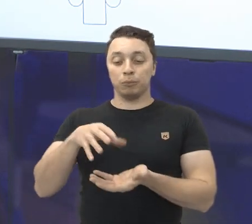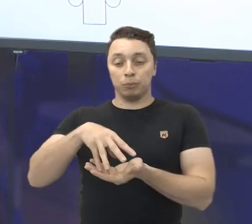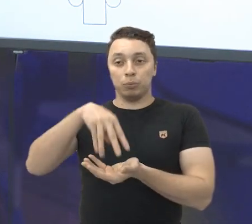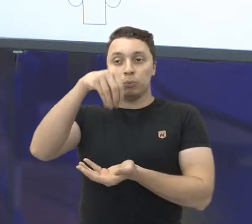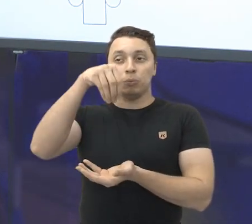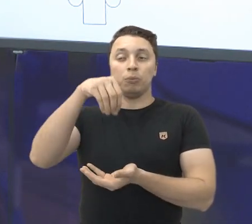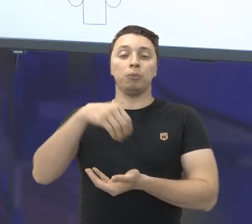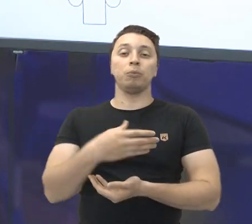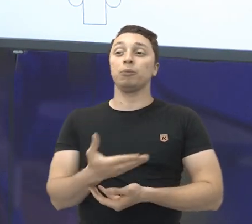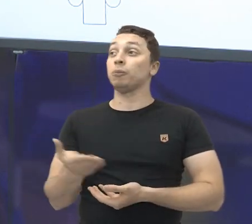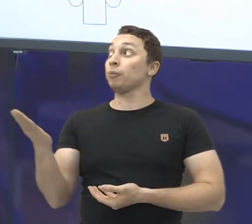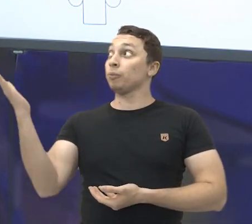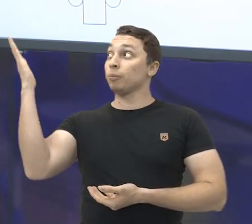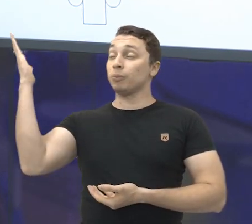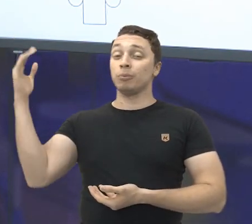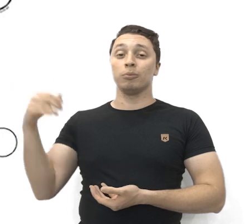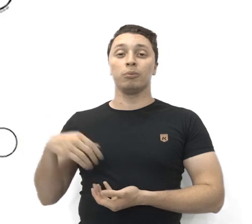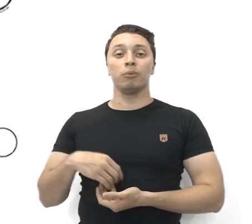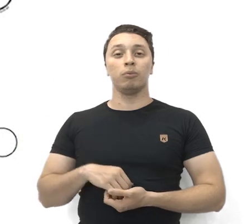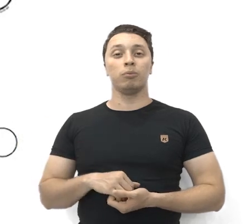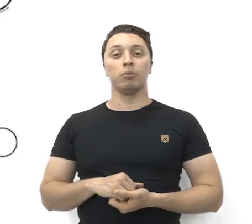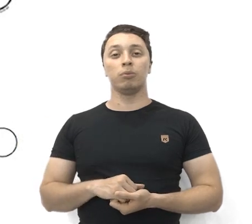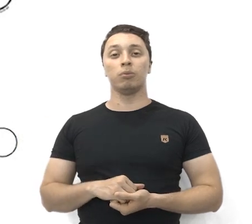a sua planificação.